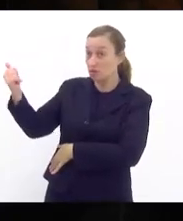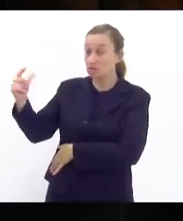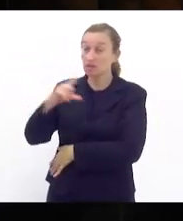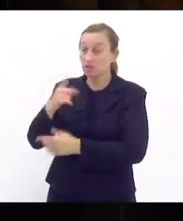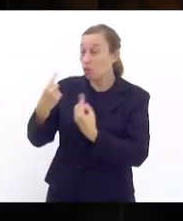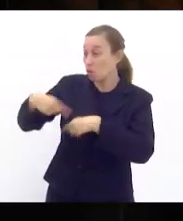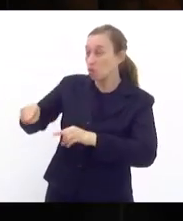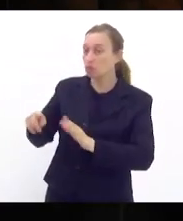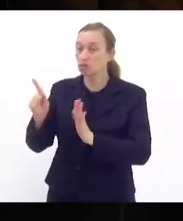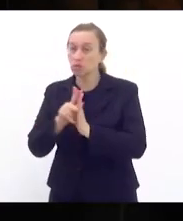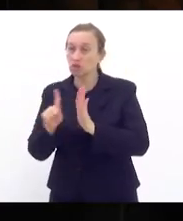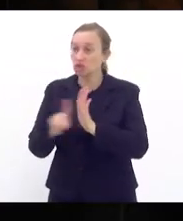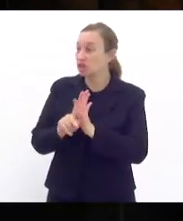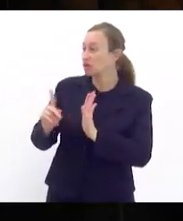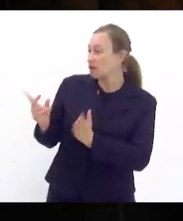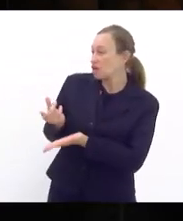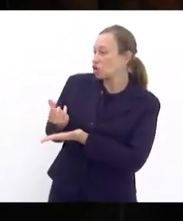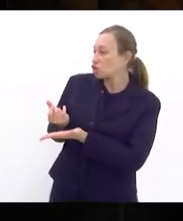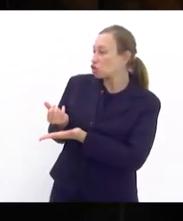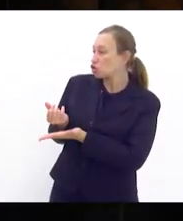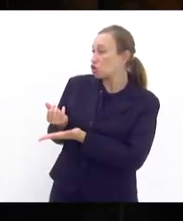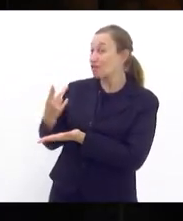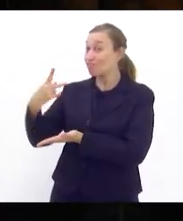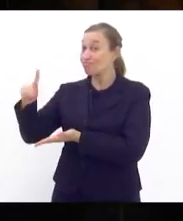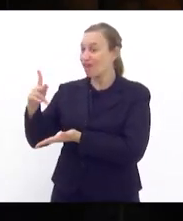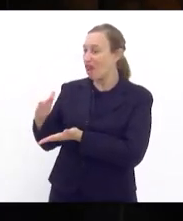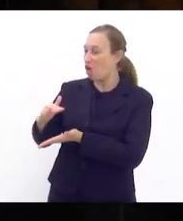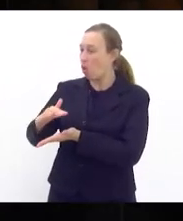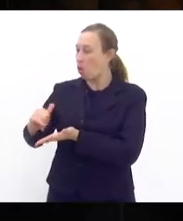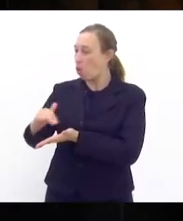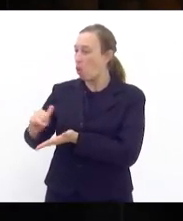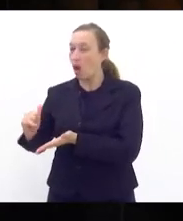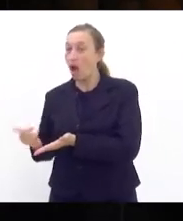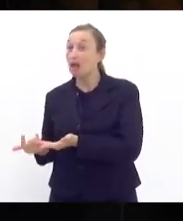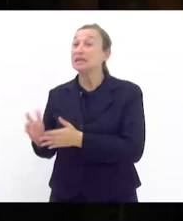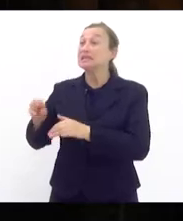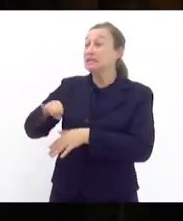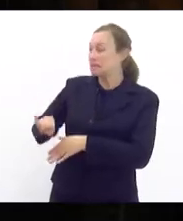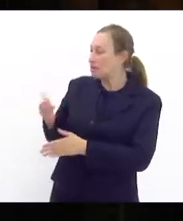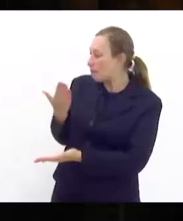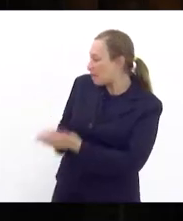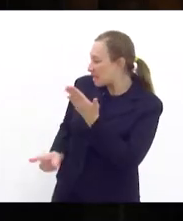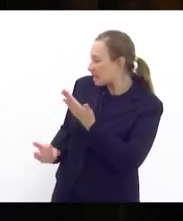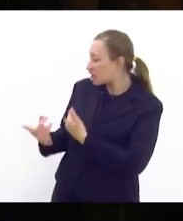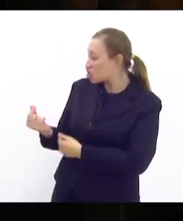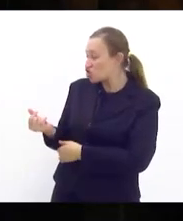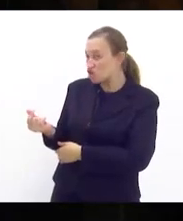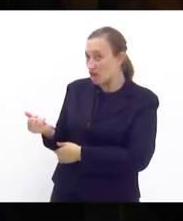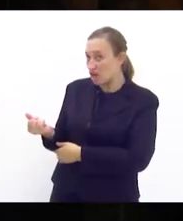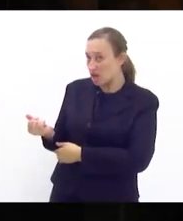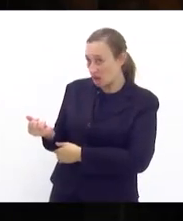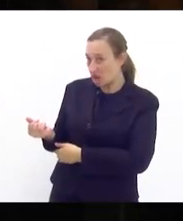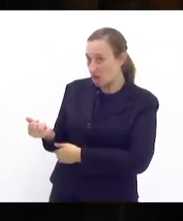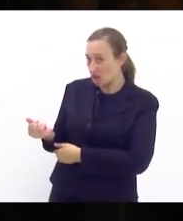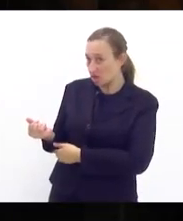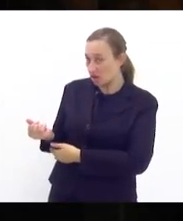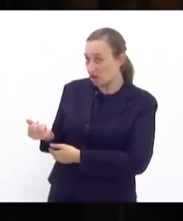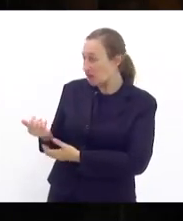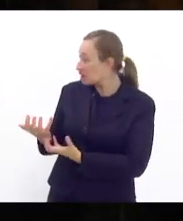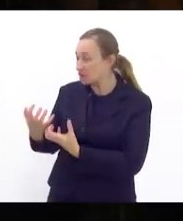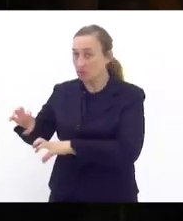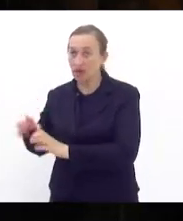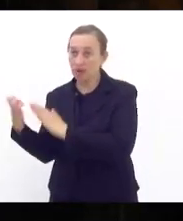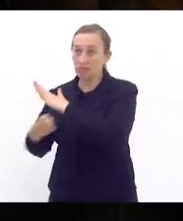porque vai mexer no lucro delas vai mexer no lucro delas porque se lucraram com sangue se lucraram com intimidação com